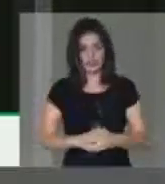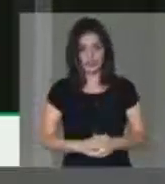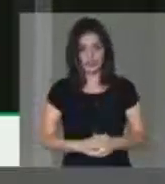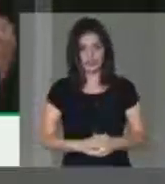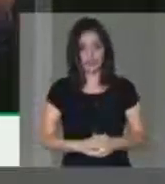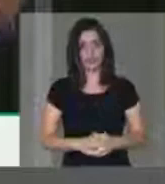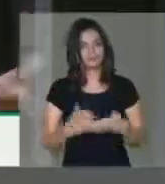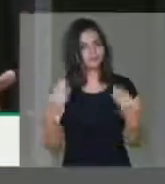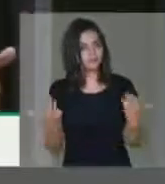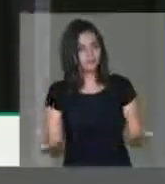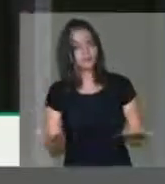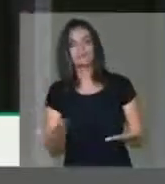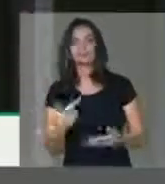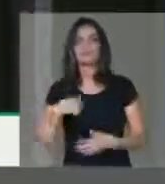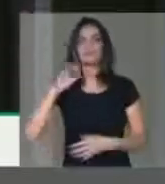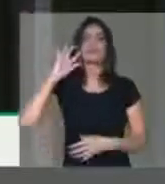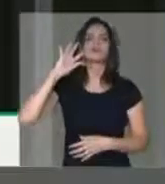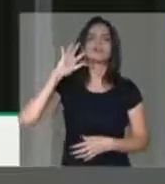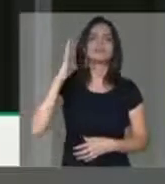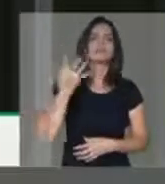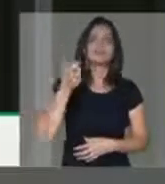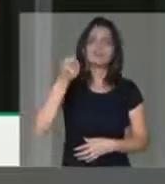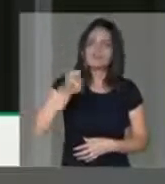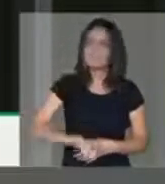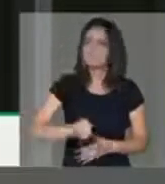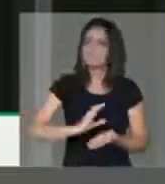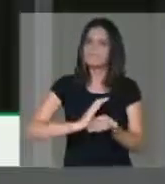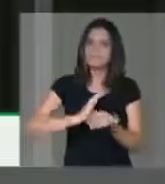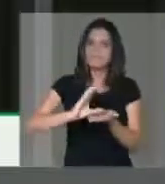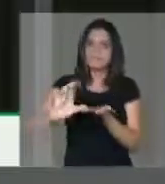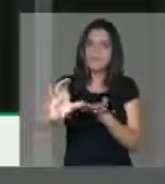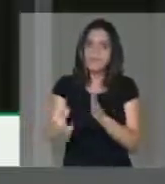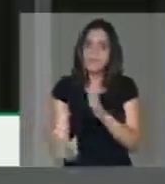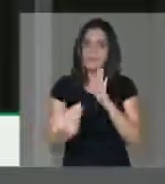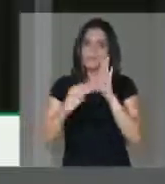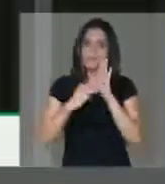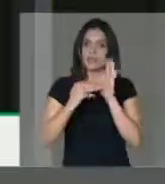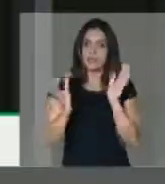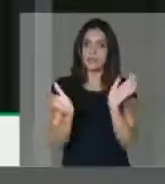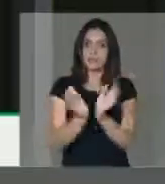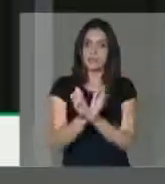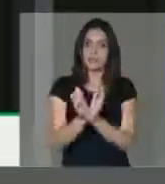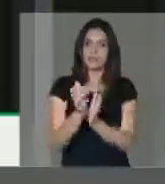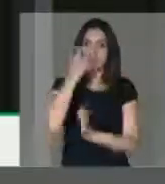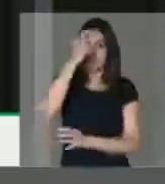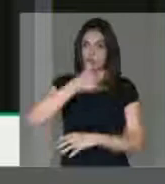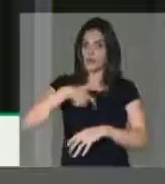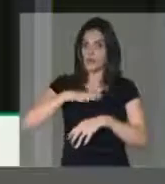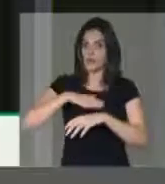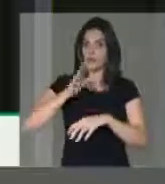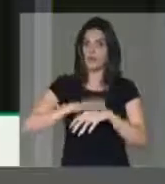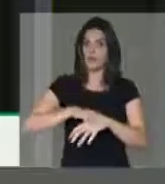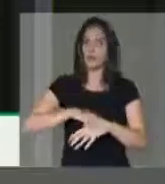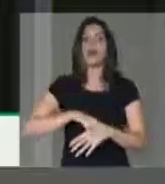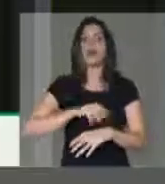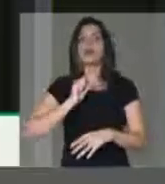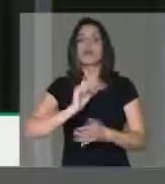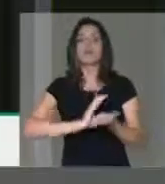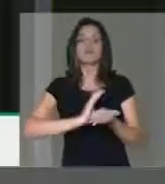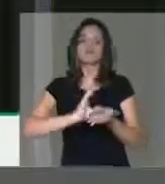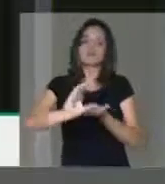razão que eu tomei a decisão de destinar a emenda de bancada que cabia a mim indicar